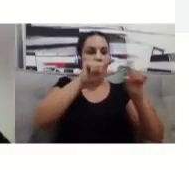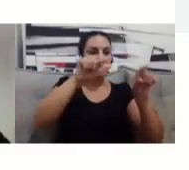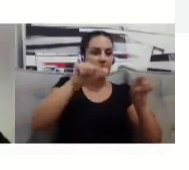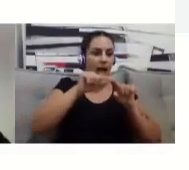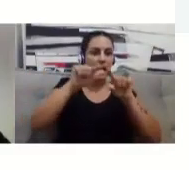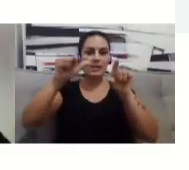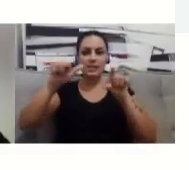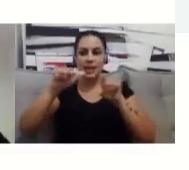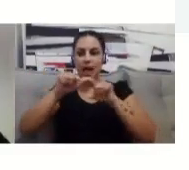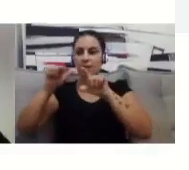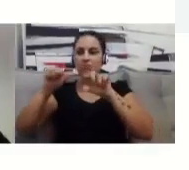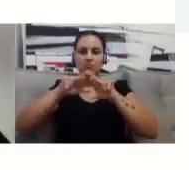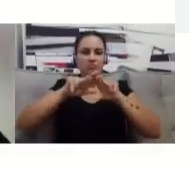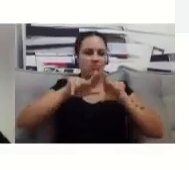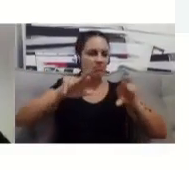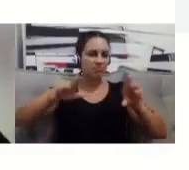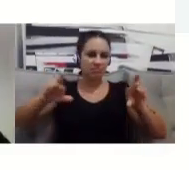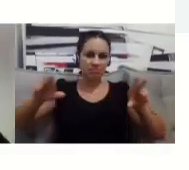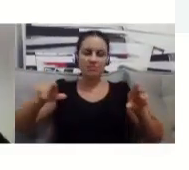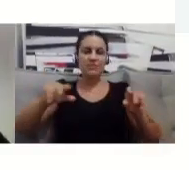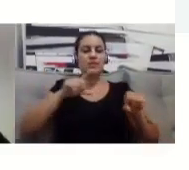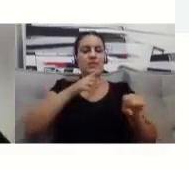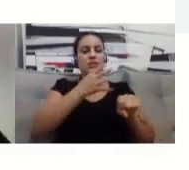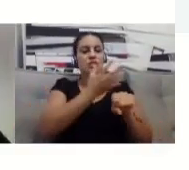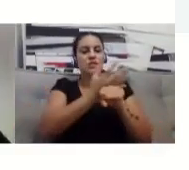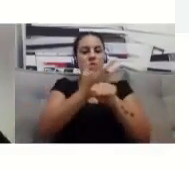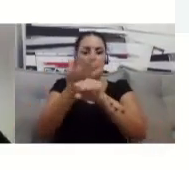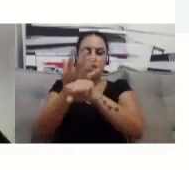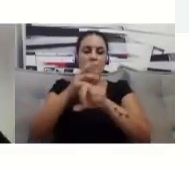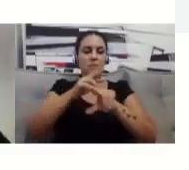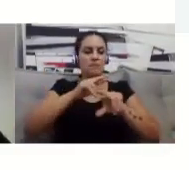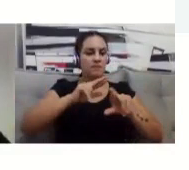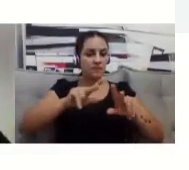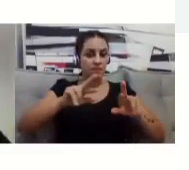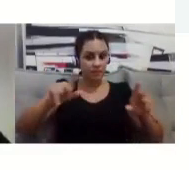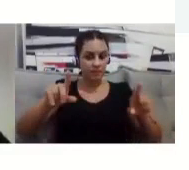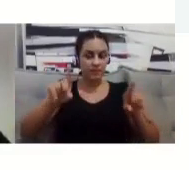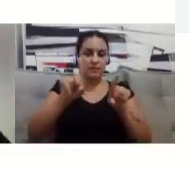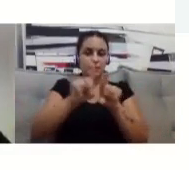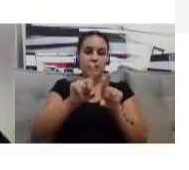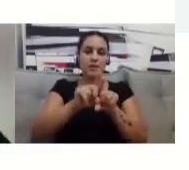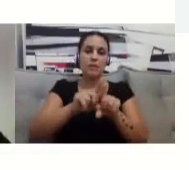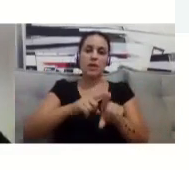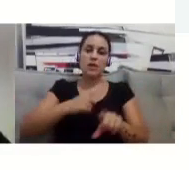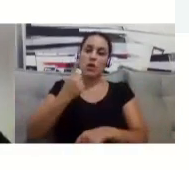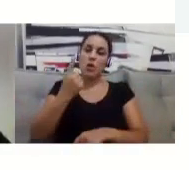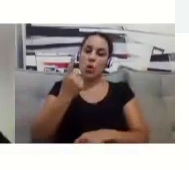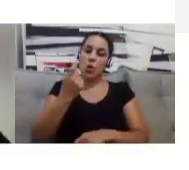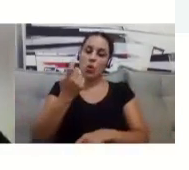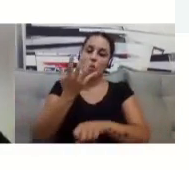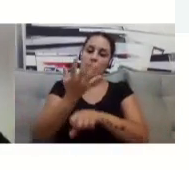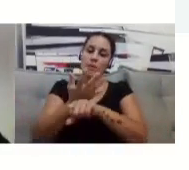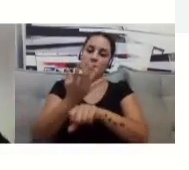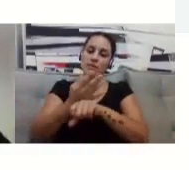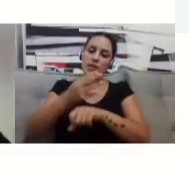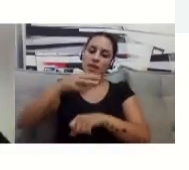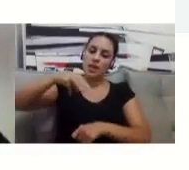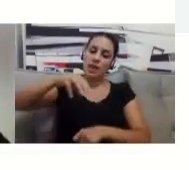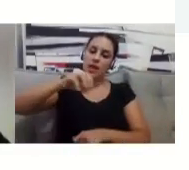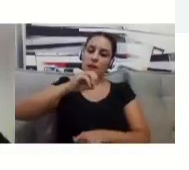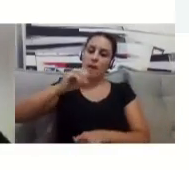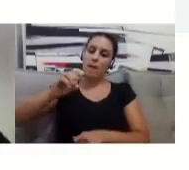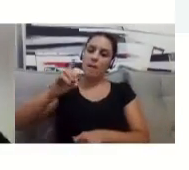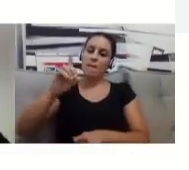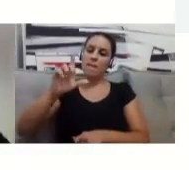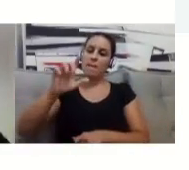cada uma de uma disciplina diferente, e também tem uma sala do Moodle, que é a sala de coordenação, que é onde eu me